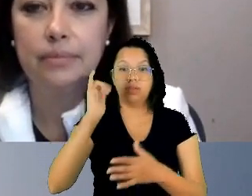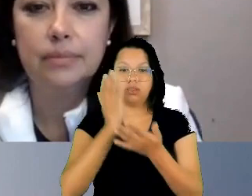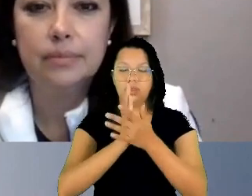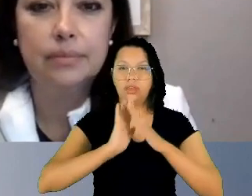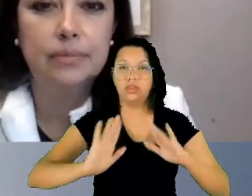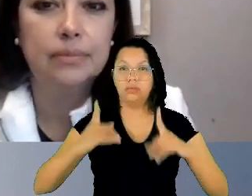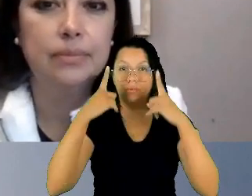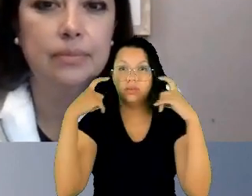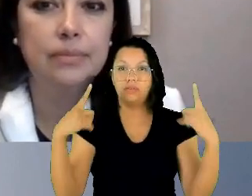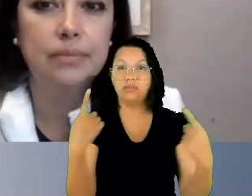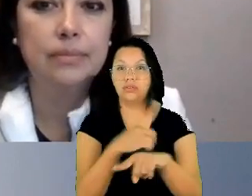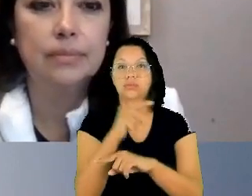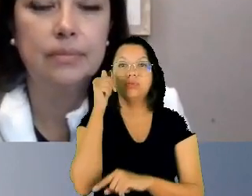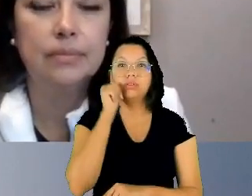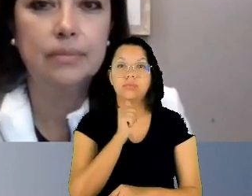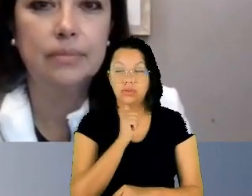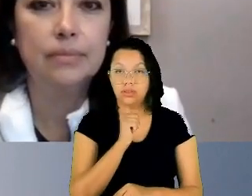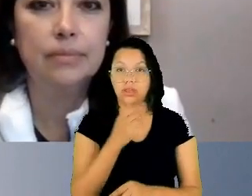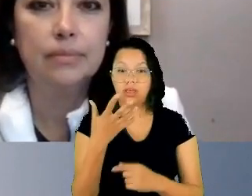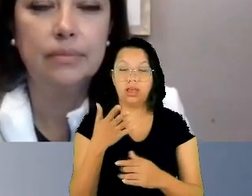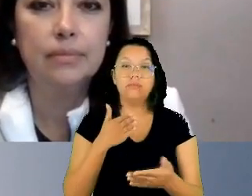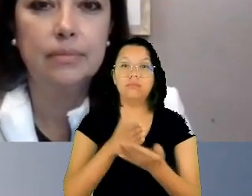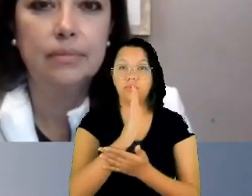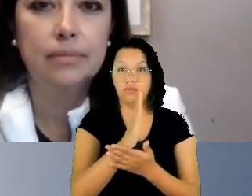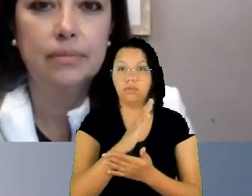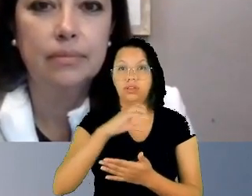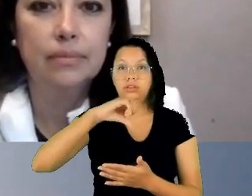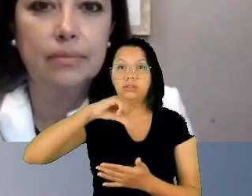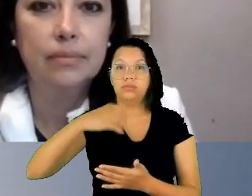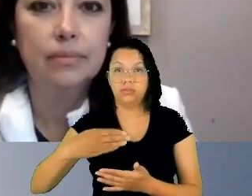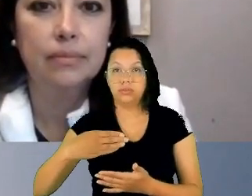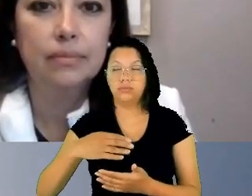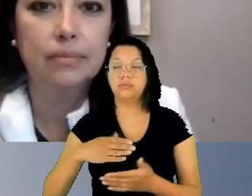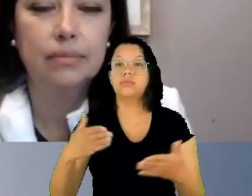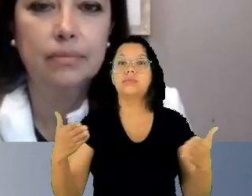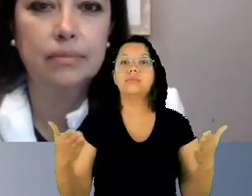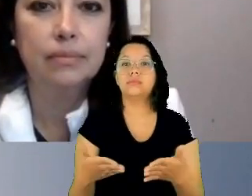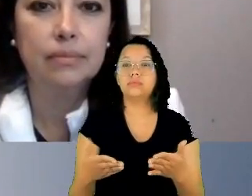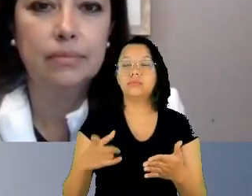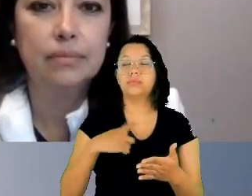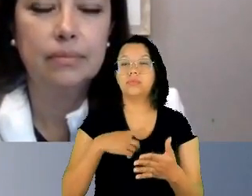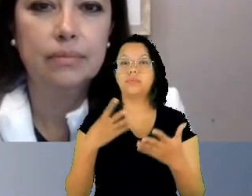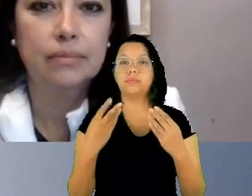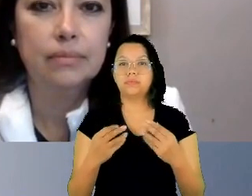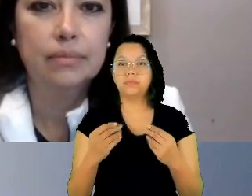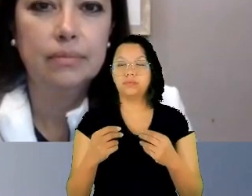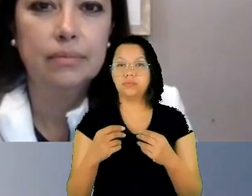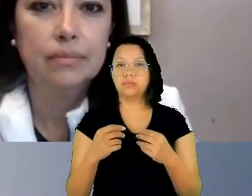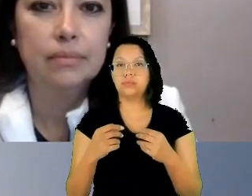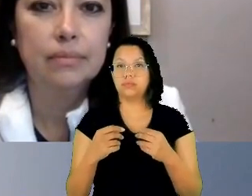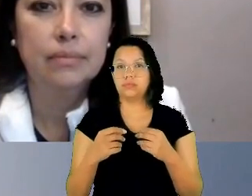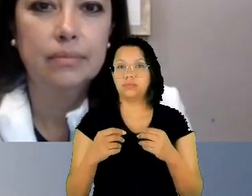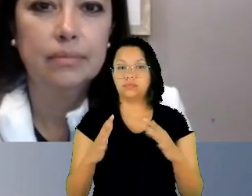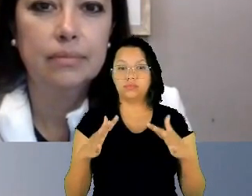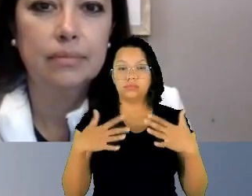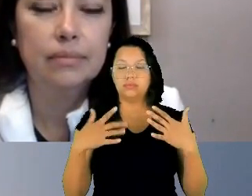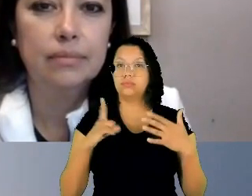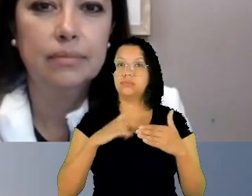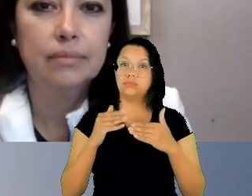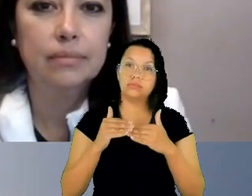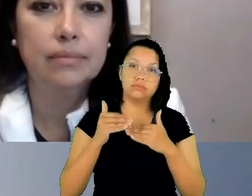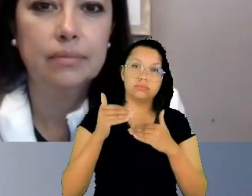em 94. E aqui há muitos trunfos, há avanços significativos. Primeiro,